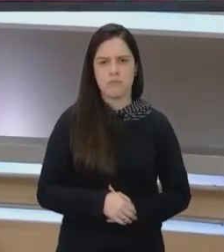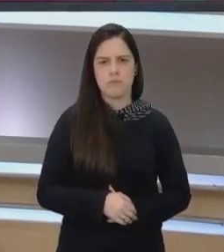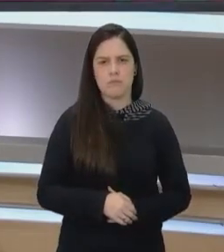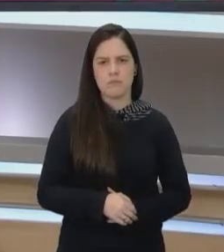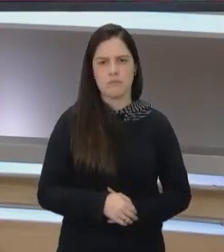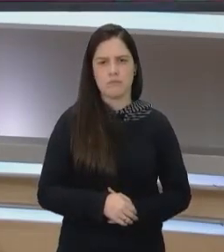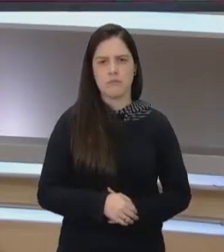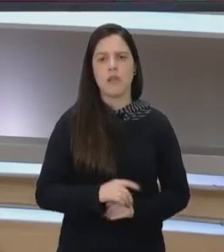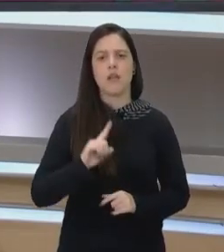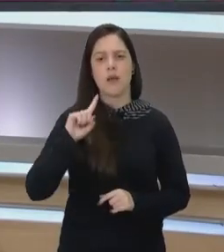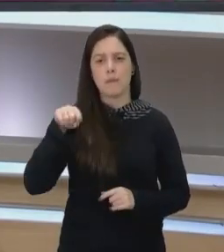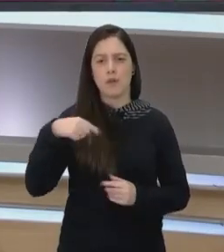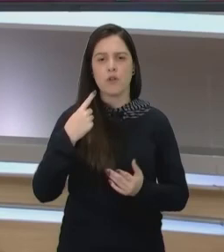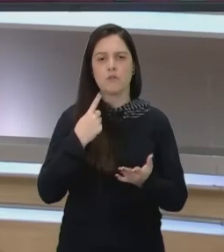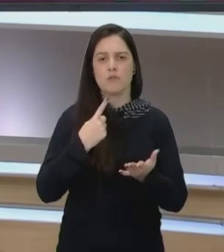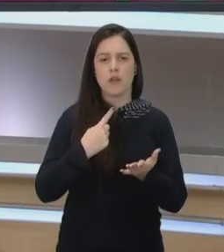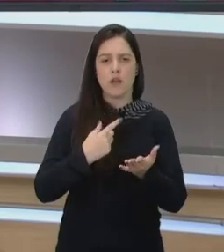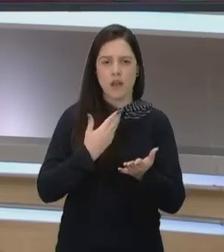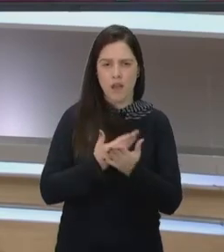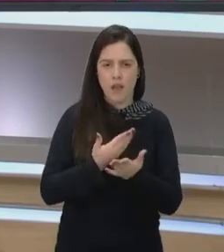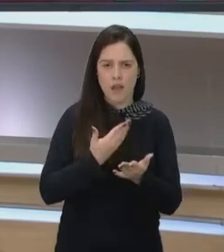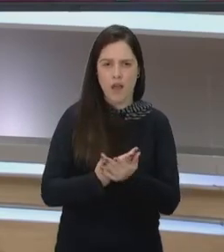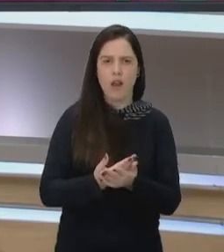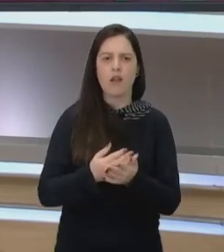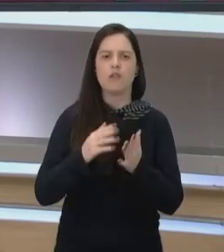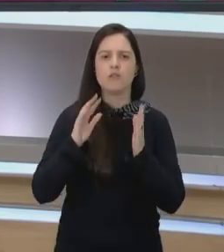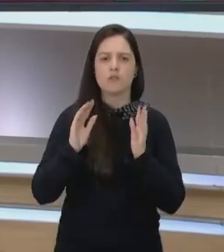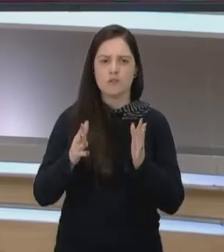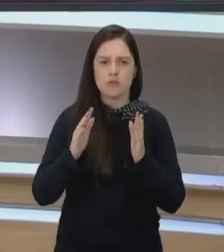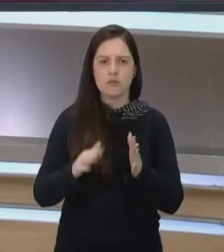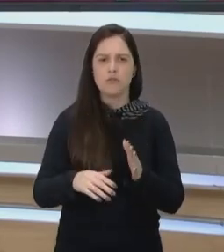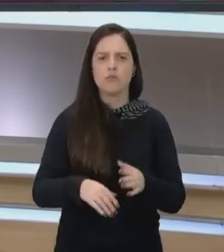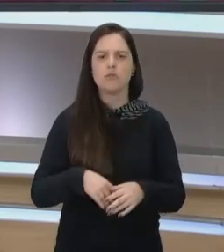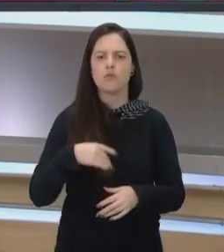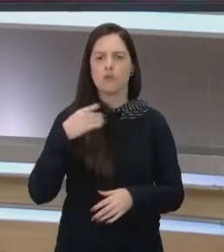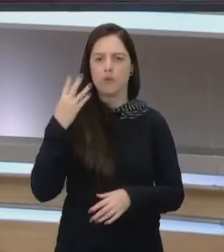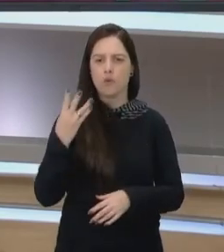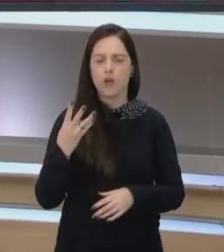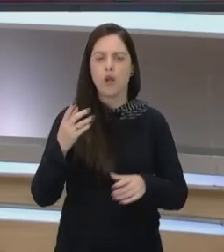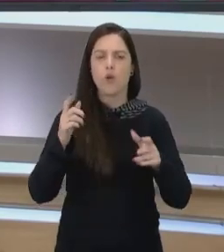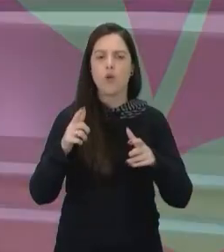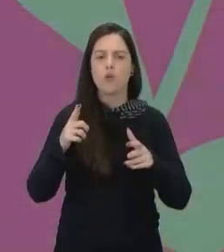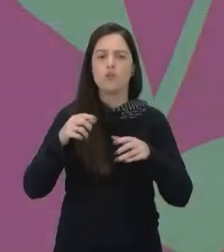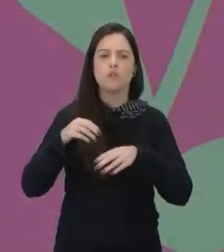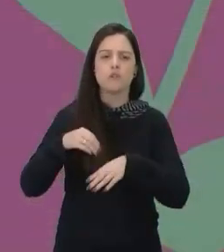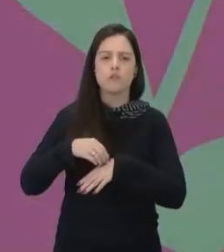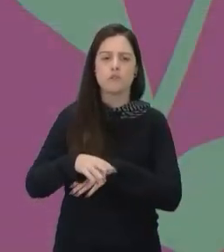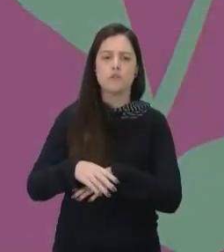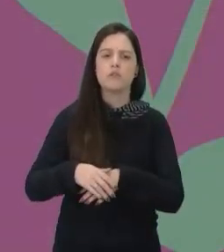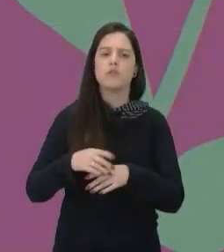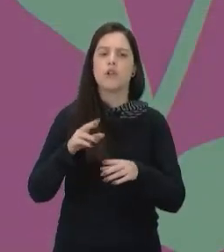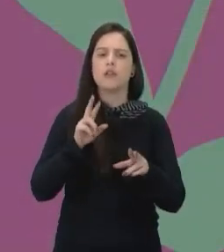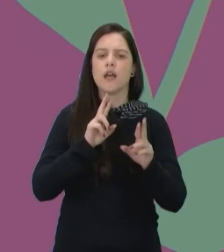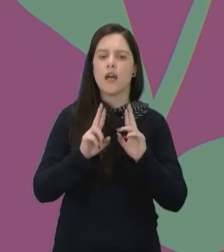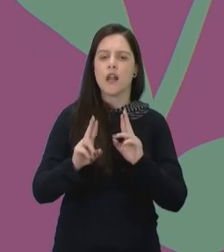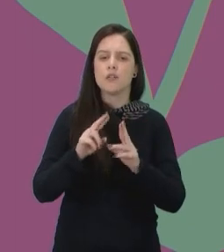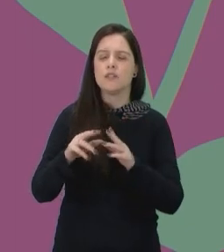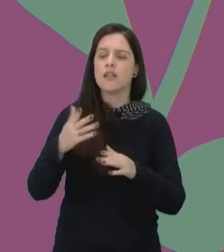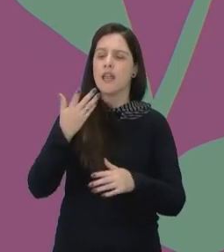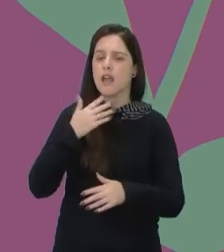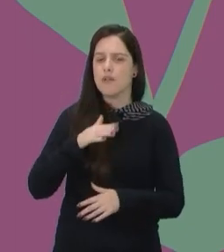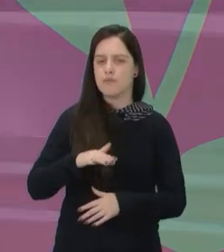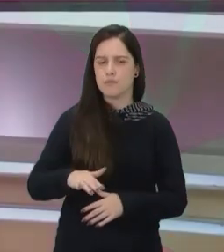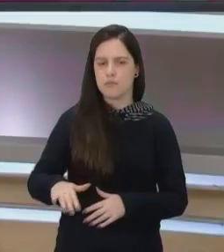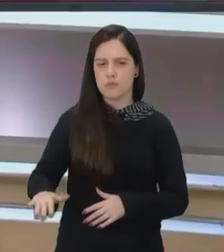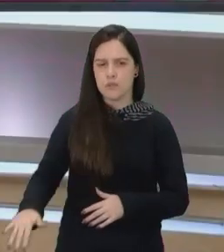Na próxima aula, a gente já entra no módulo 4, onde a gente vai abordar as nossas relações na infância.